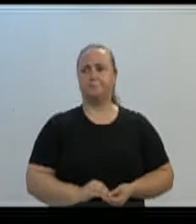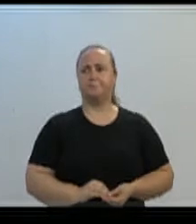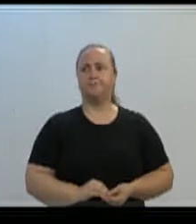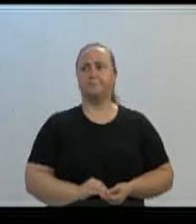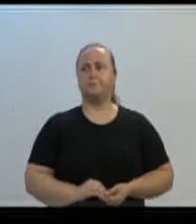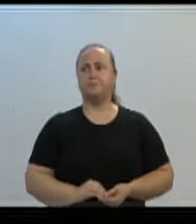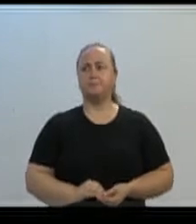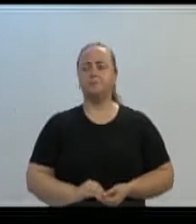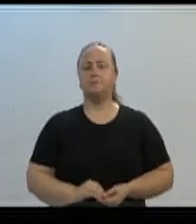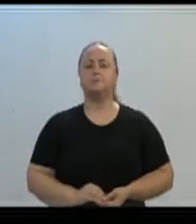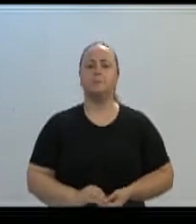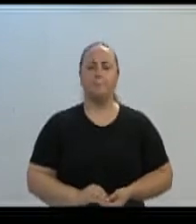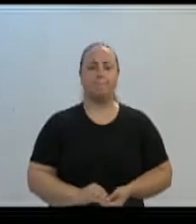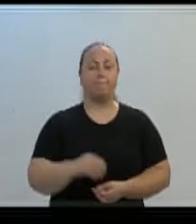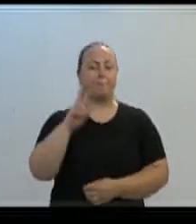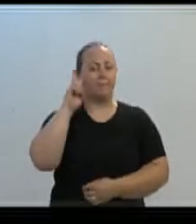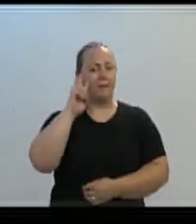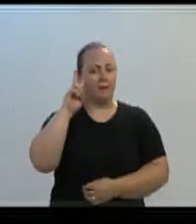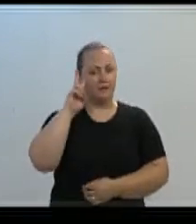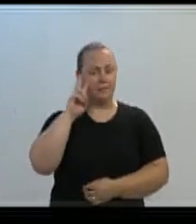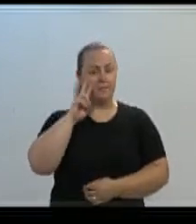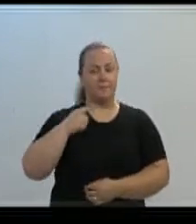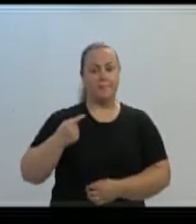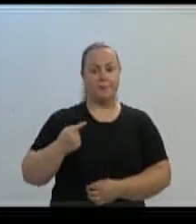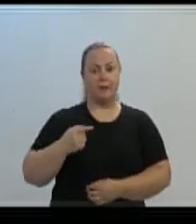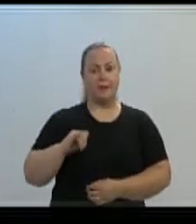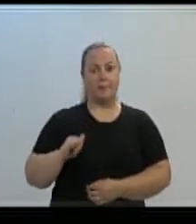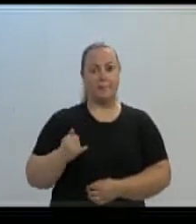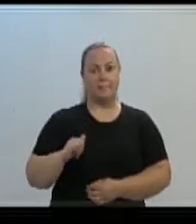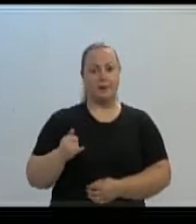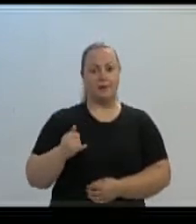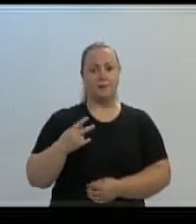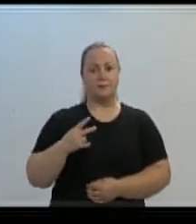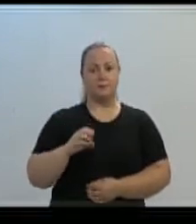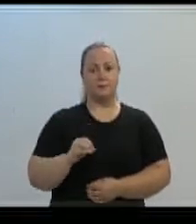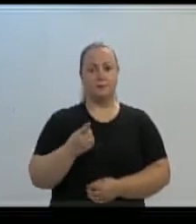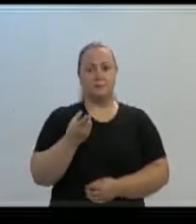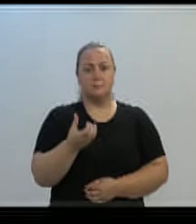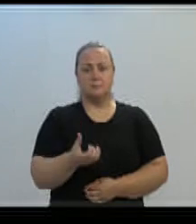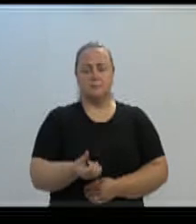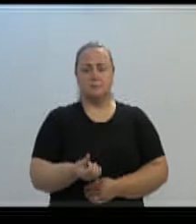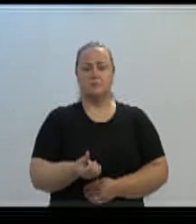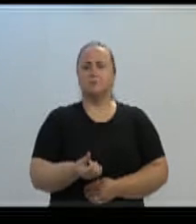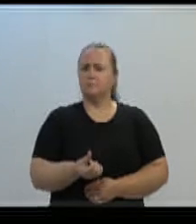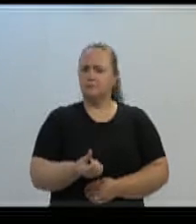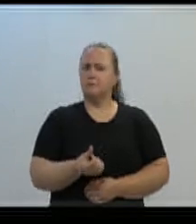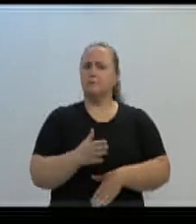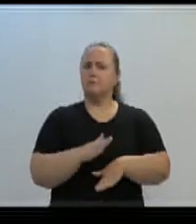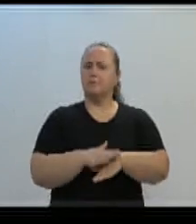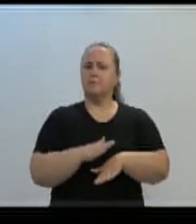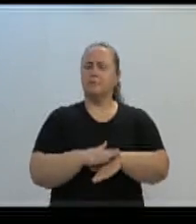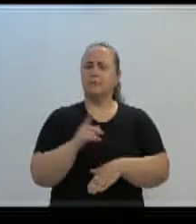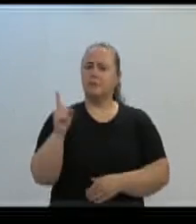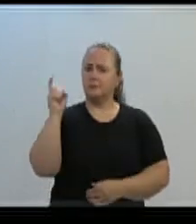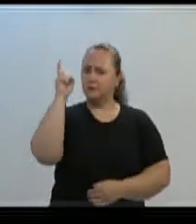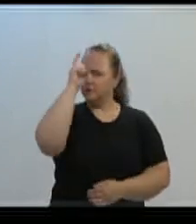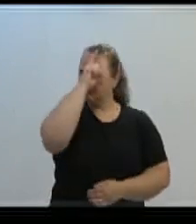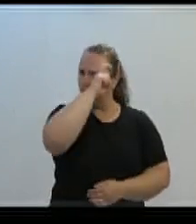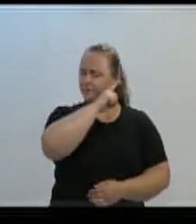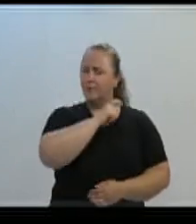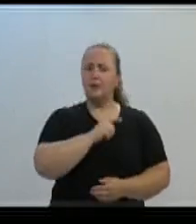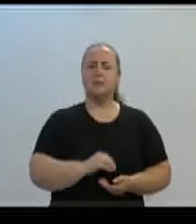de posto, dia 1º de janeiro de 2017, eu disse que talvez a de 2016 tinha sido a eleição mais difícil até então